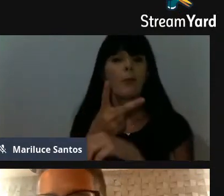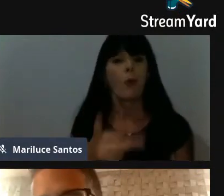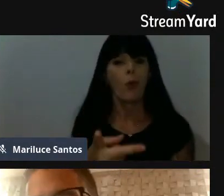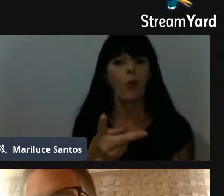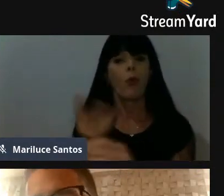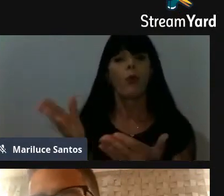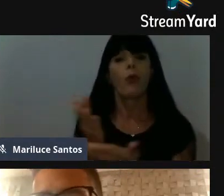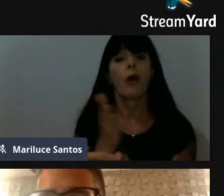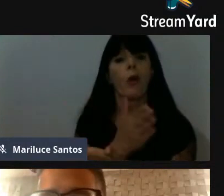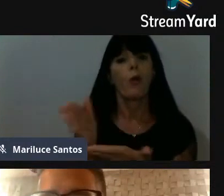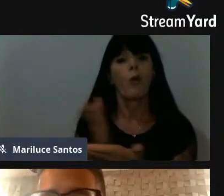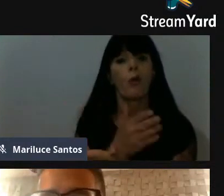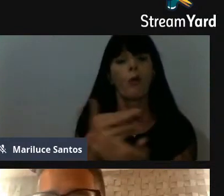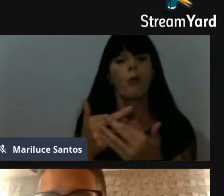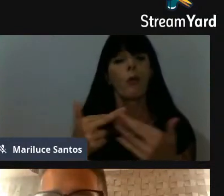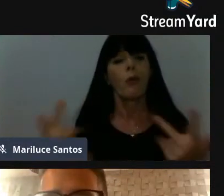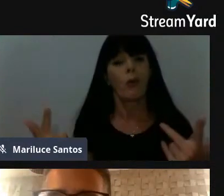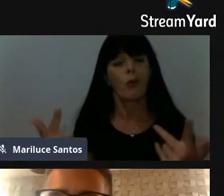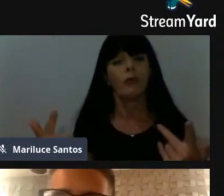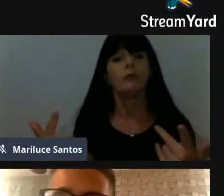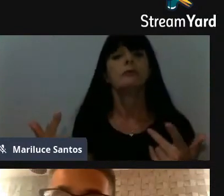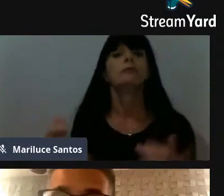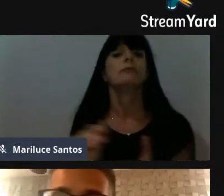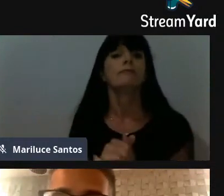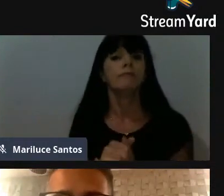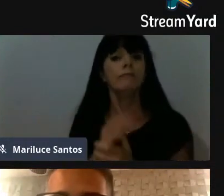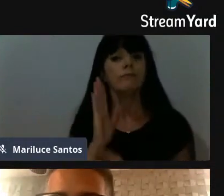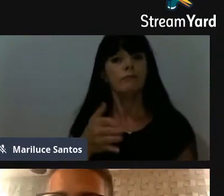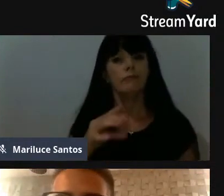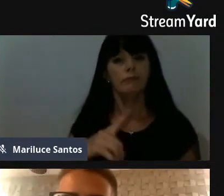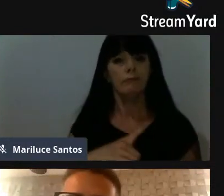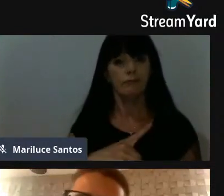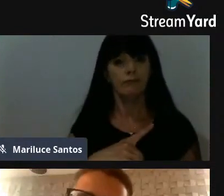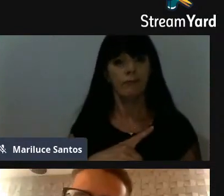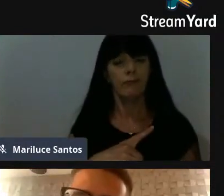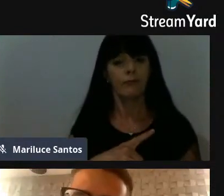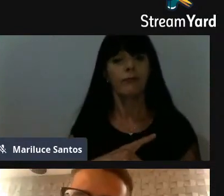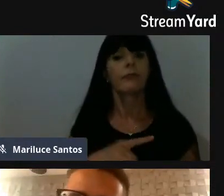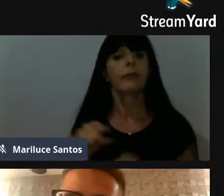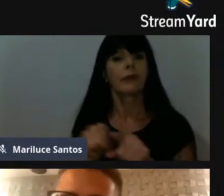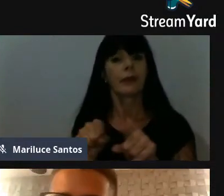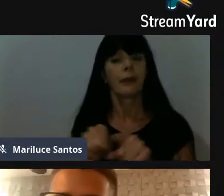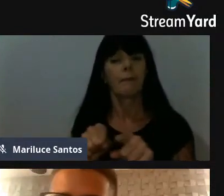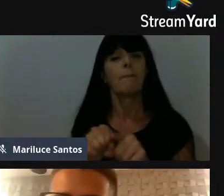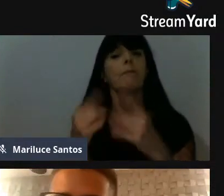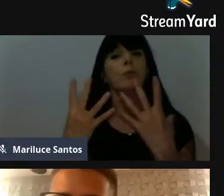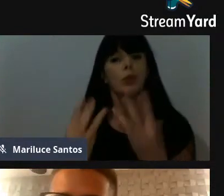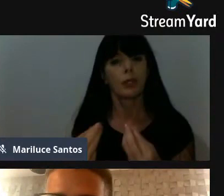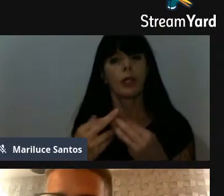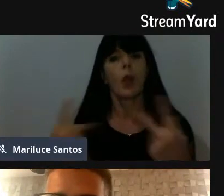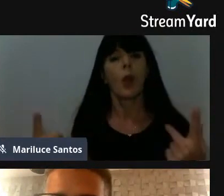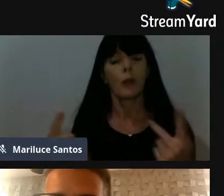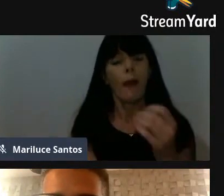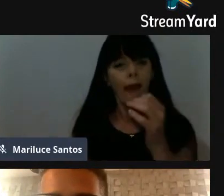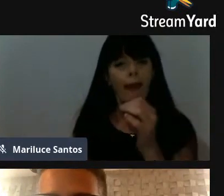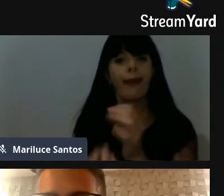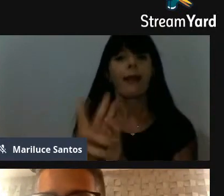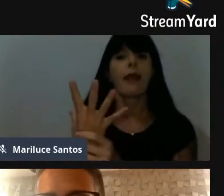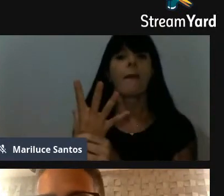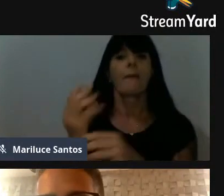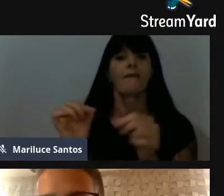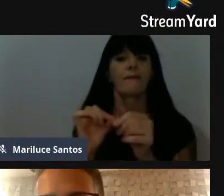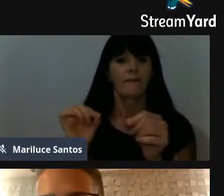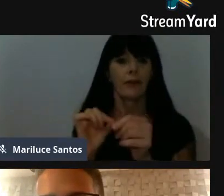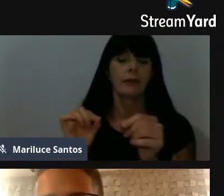para criar, pode ser, ah, mas isso já existe, já tem, mas ainda há muito a se fazer, muito a se criar, o mundo tem mudado